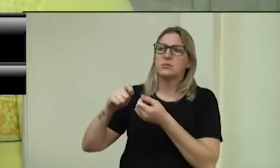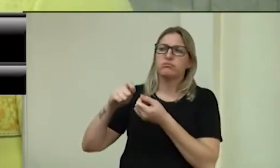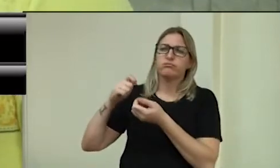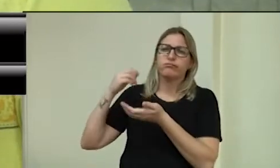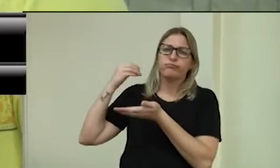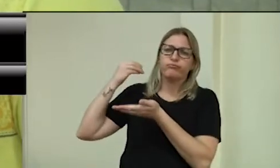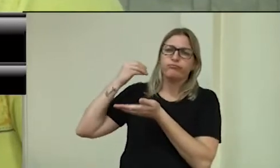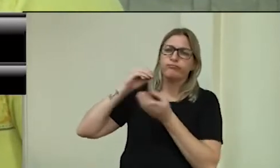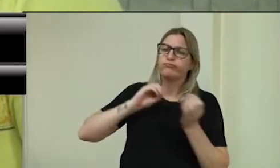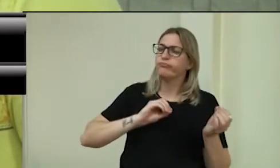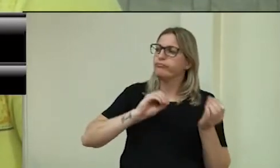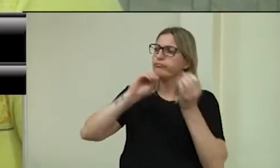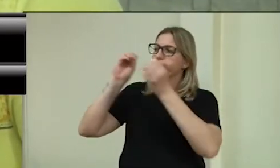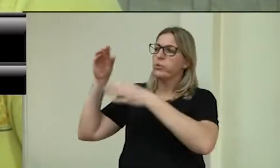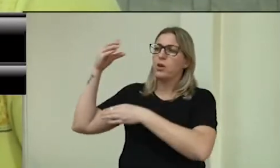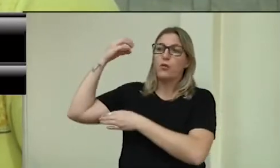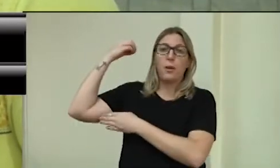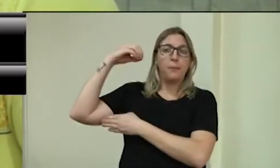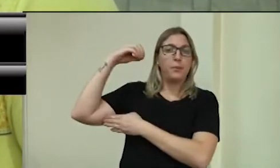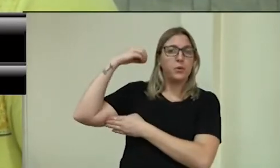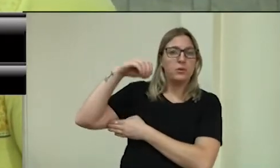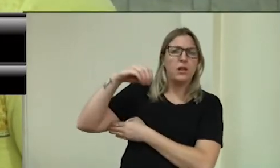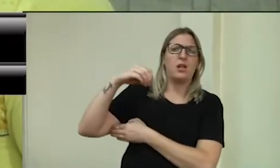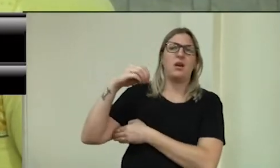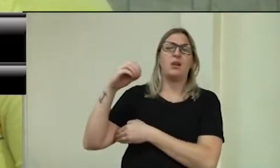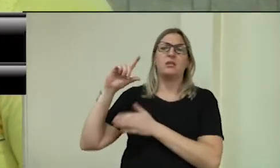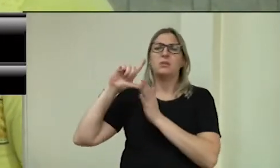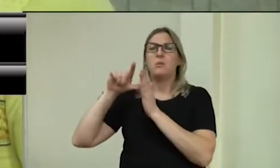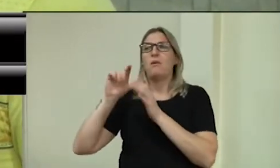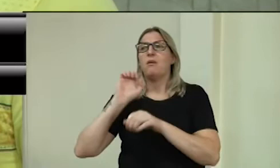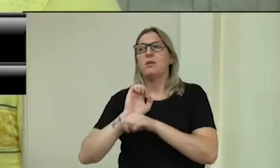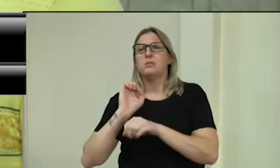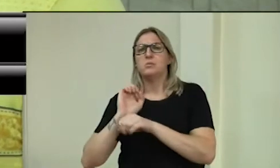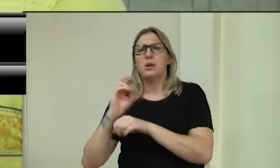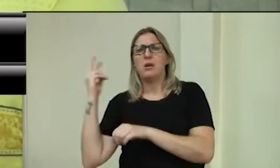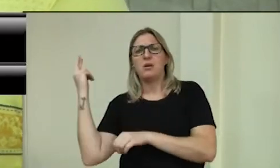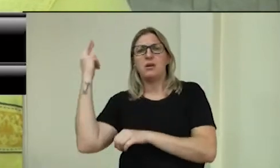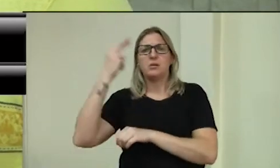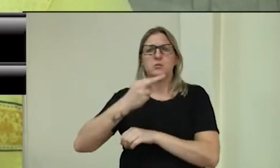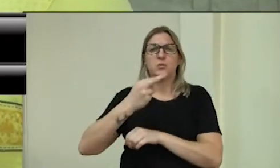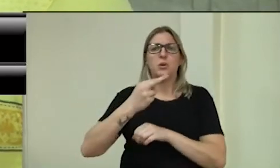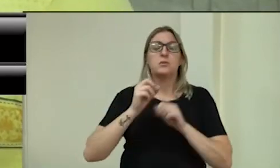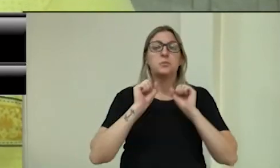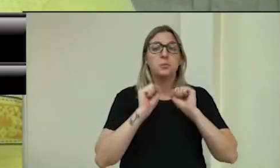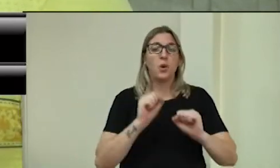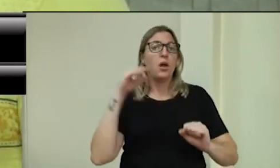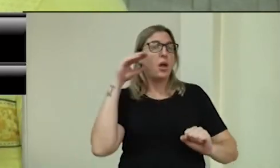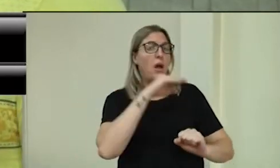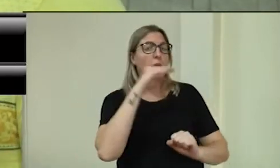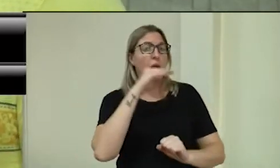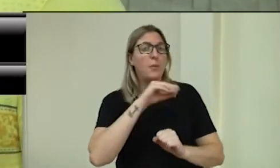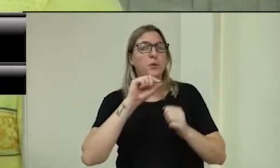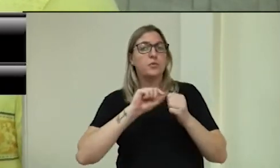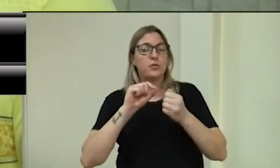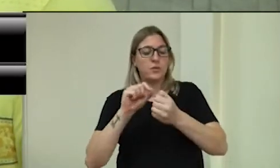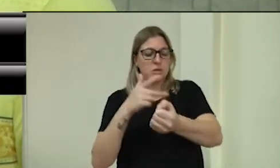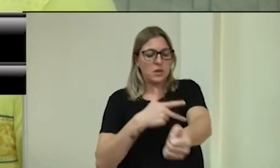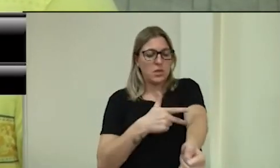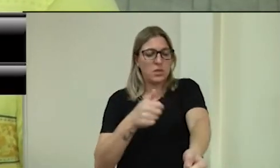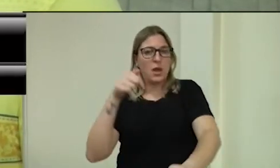agilizar uma testagem em massa, como conversávamos paralelamente e o vereador Araújo. E também deixar